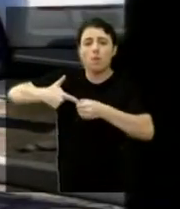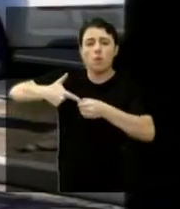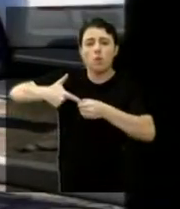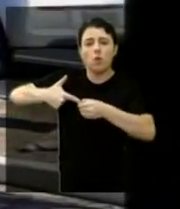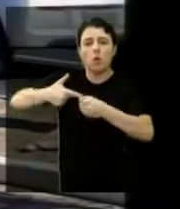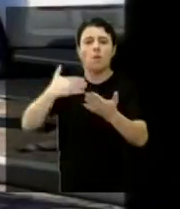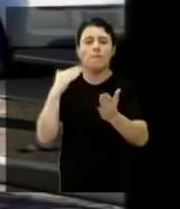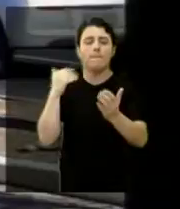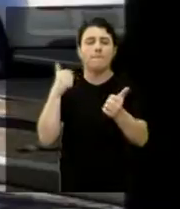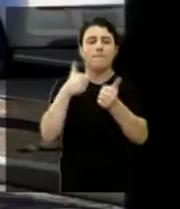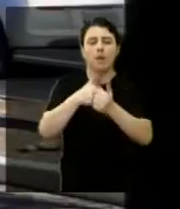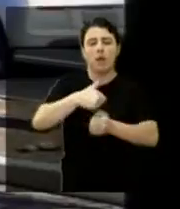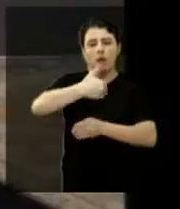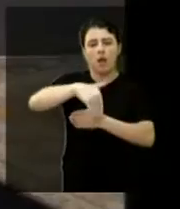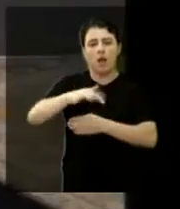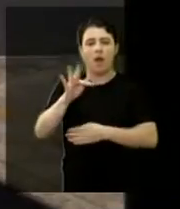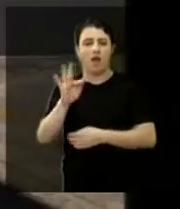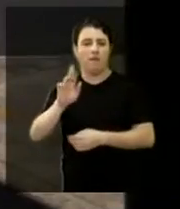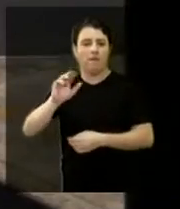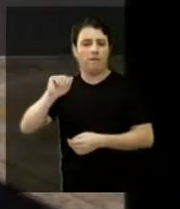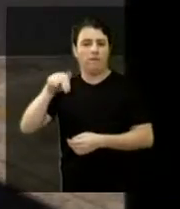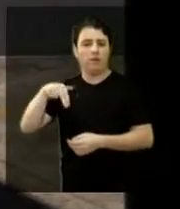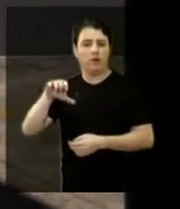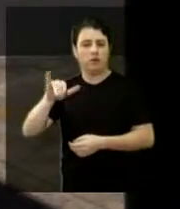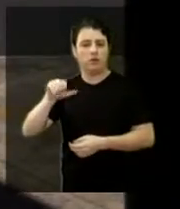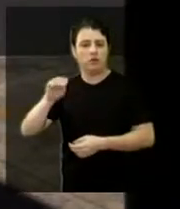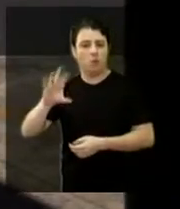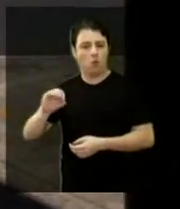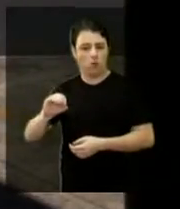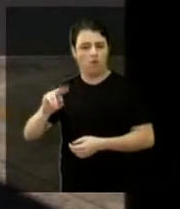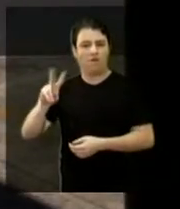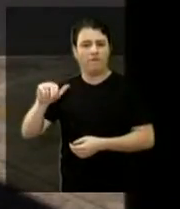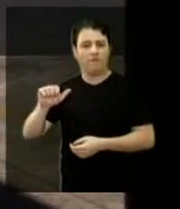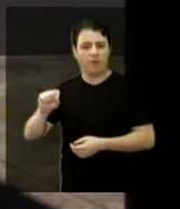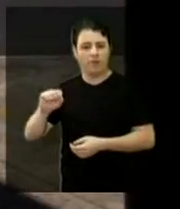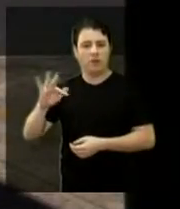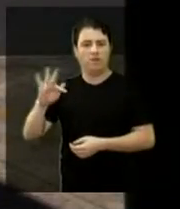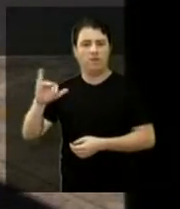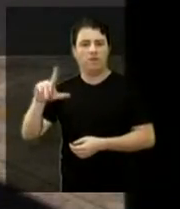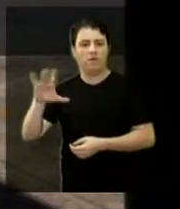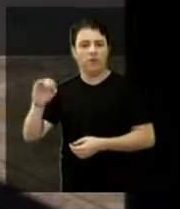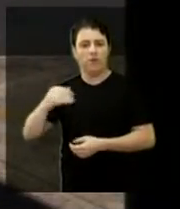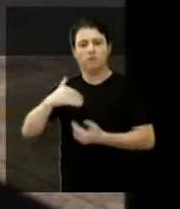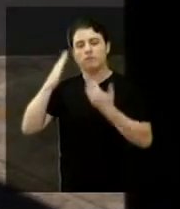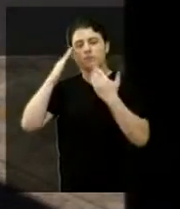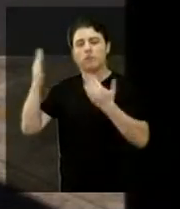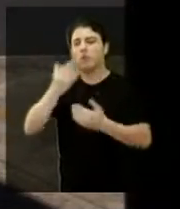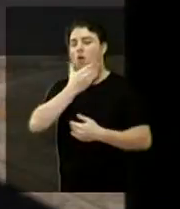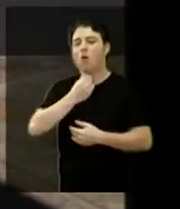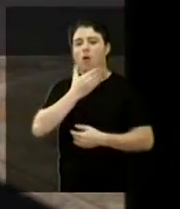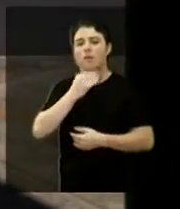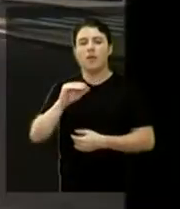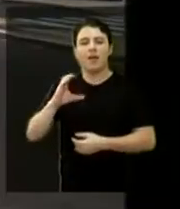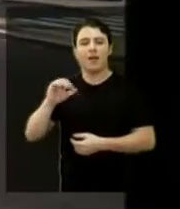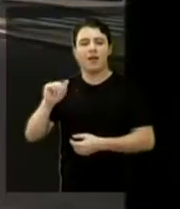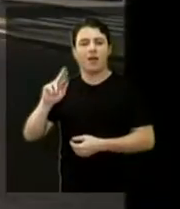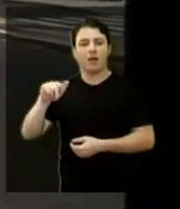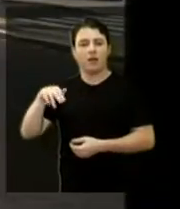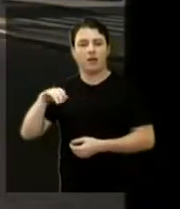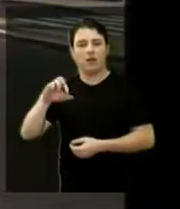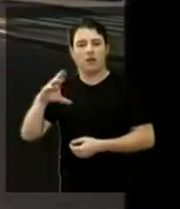avenida Francisco Vaz Filho. Muito bom, quero agradecer aí o senhor Nilson Carneiro, coordenador de